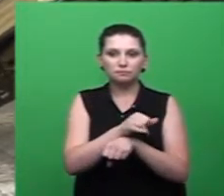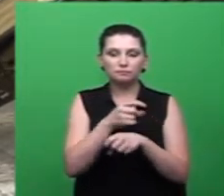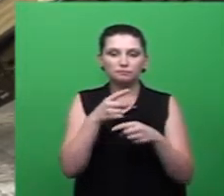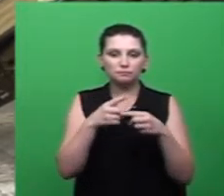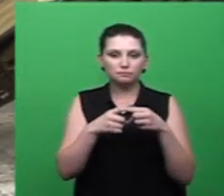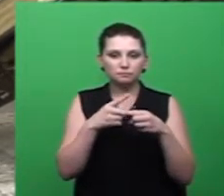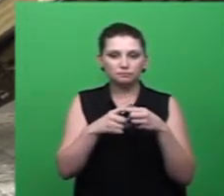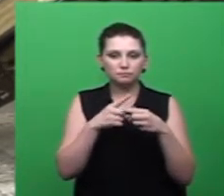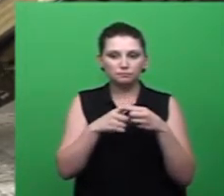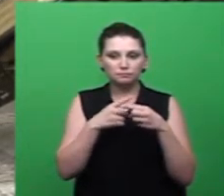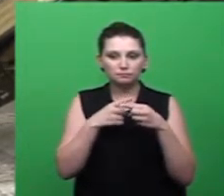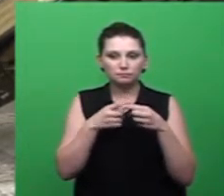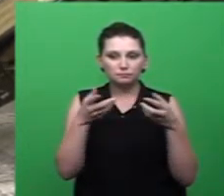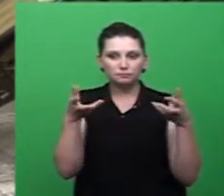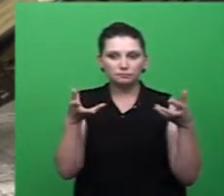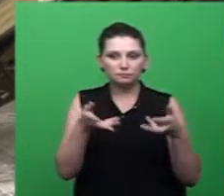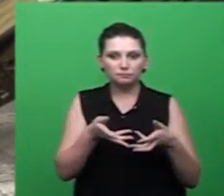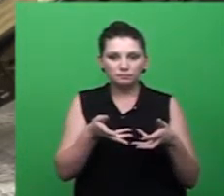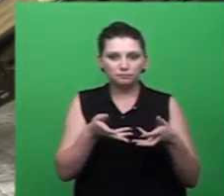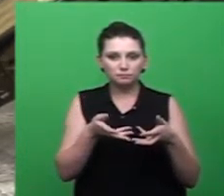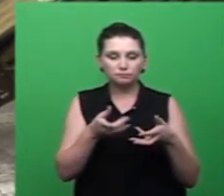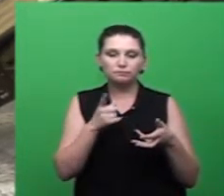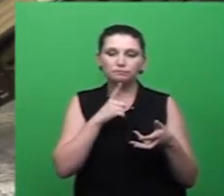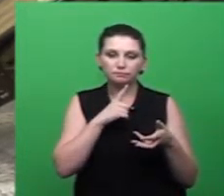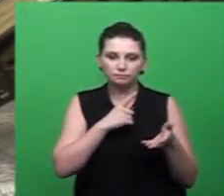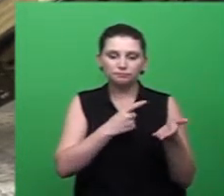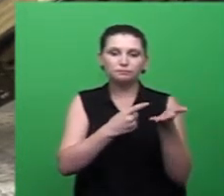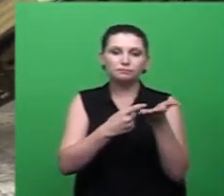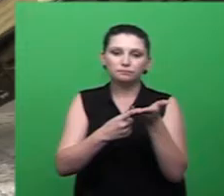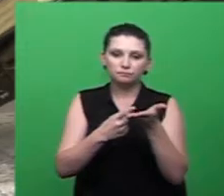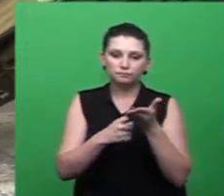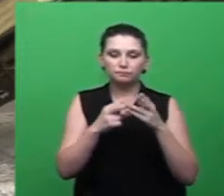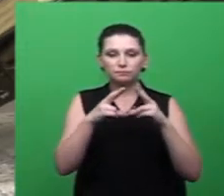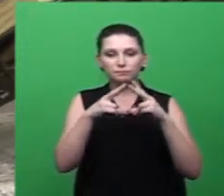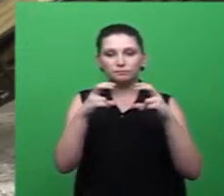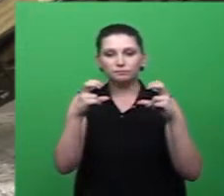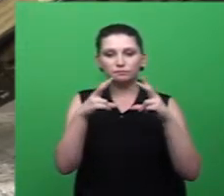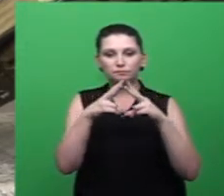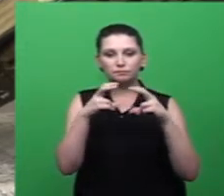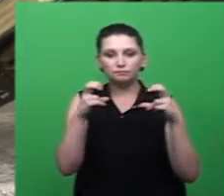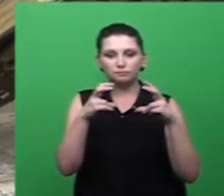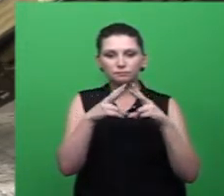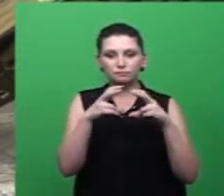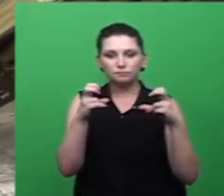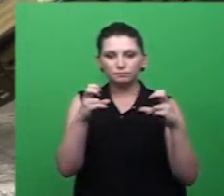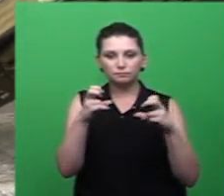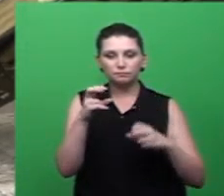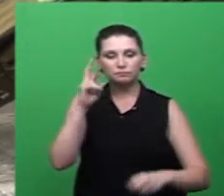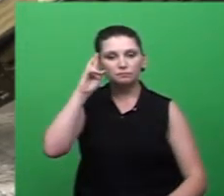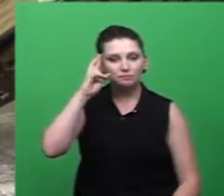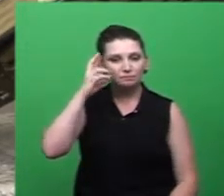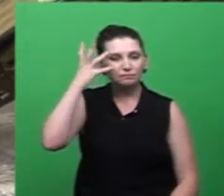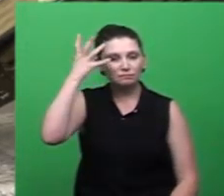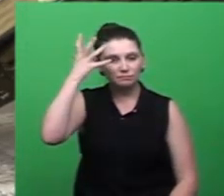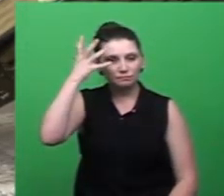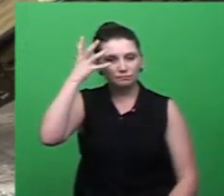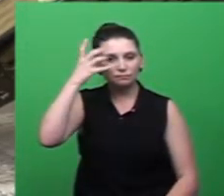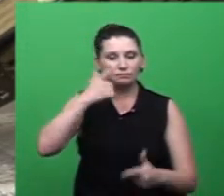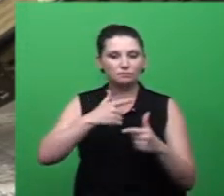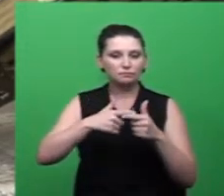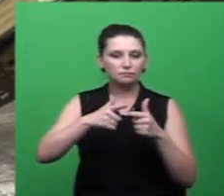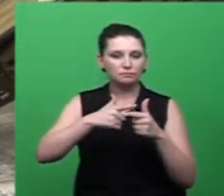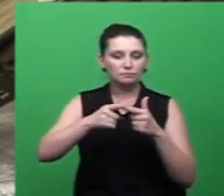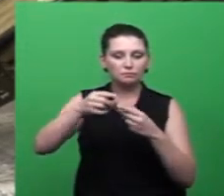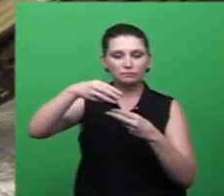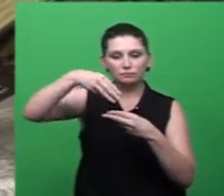pois a mesma encontra-se em compromisso na capital catarinense para tratar de assuntos de interesses do município.